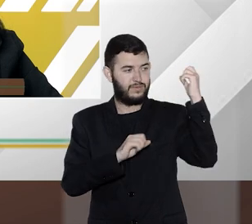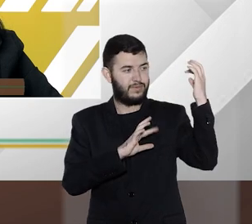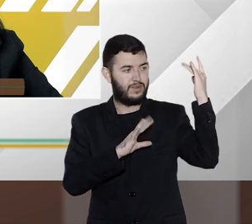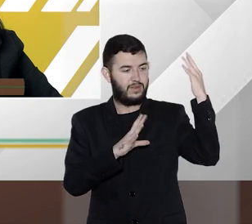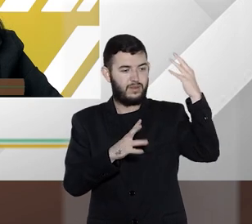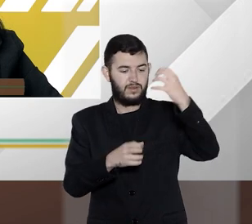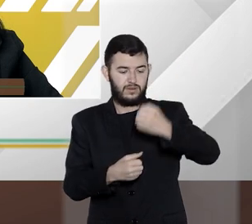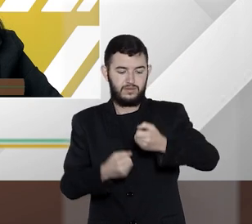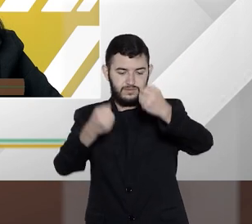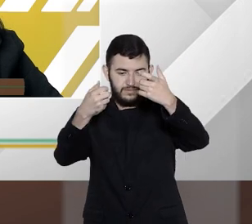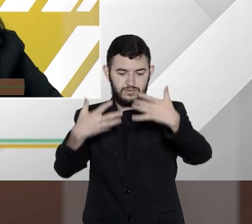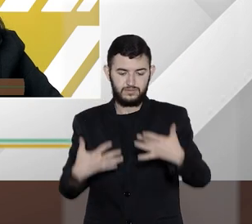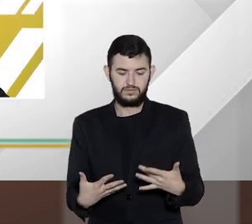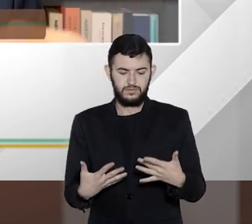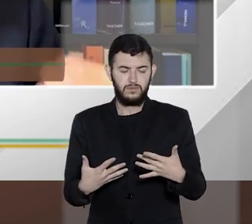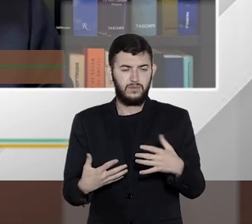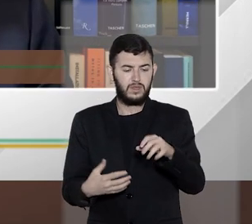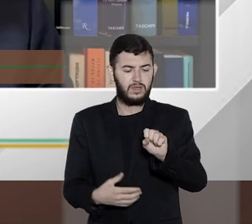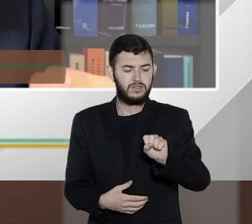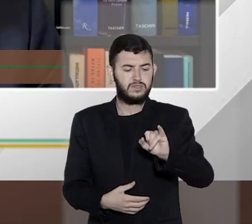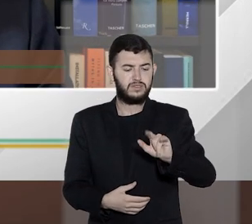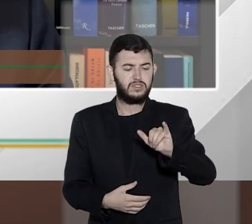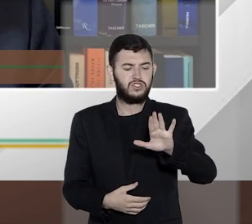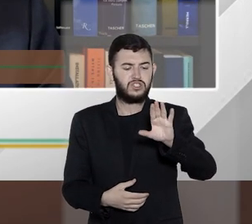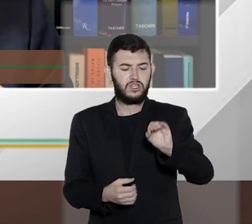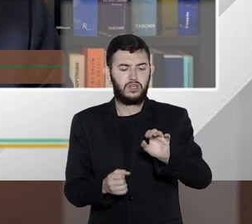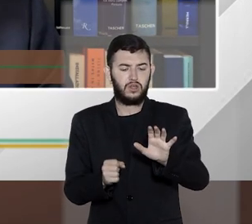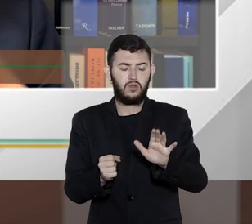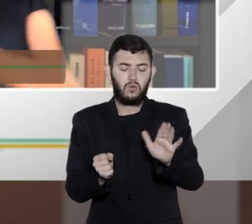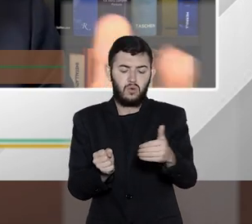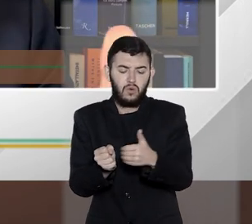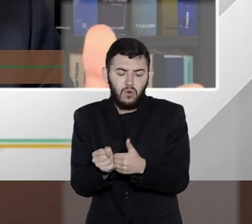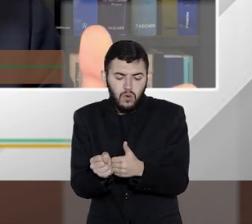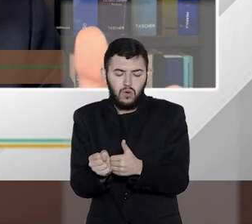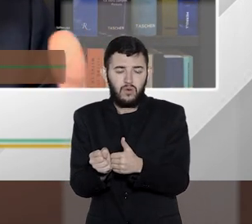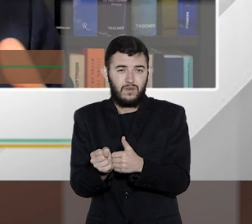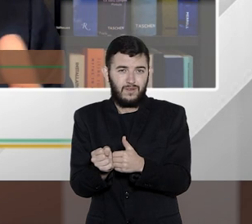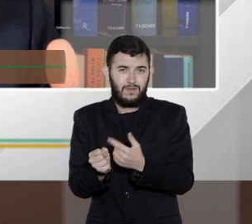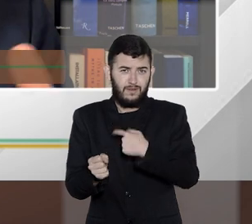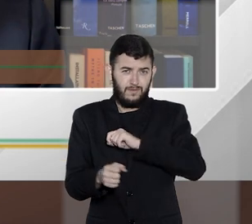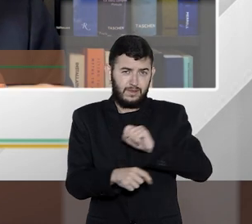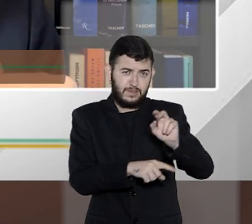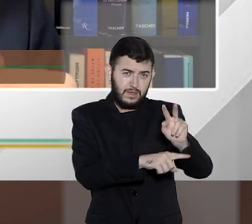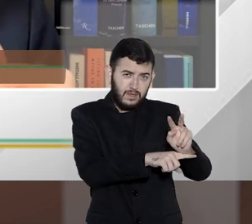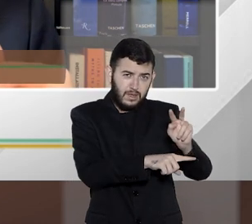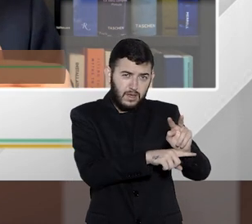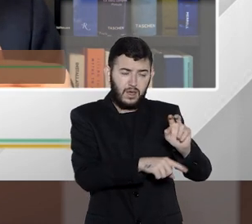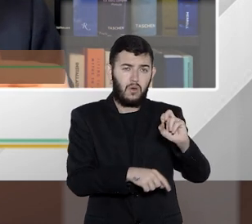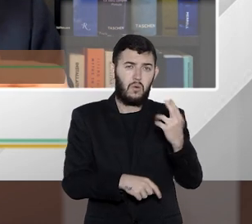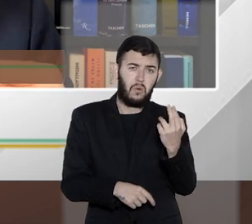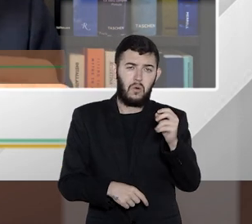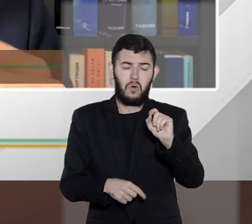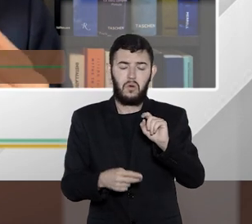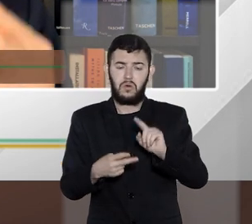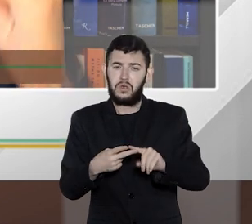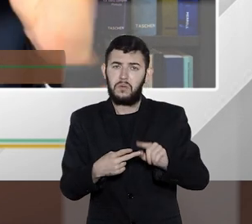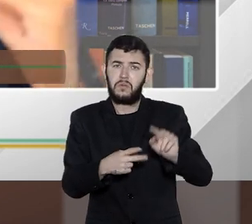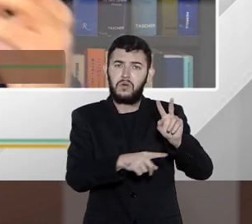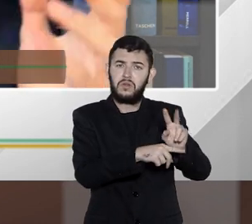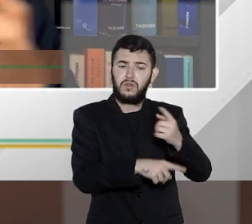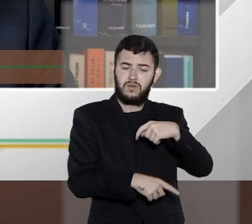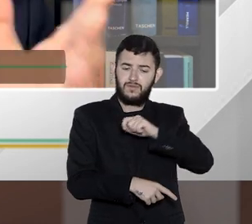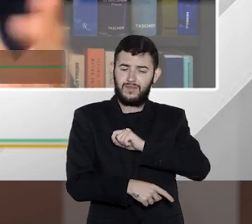fiscal, quando se fala em proteção fiscal nesse sentido, o único elemento que era utilizado era a questão do sigilo